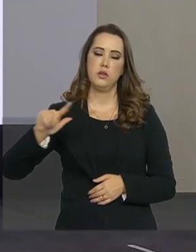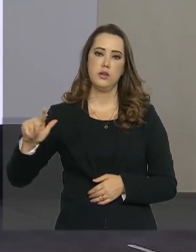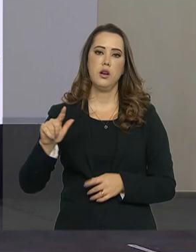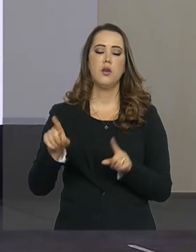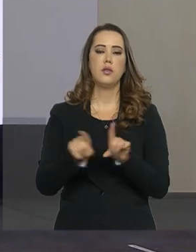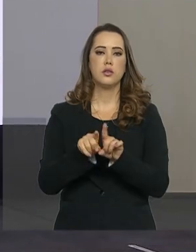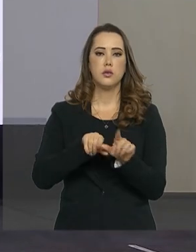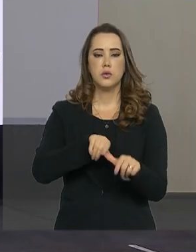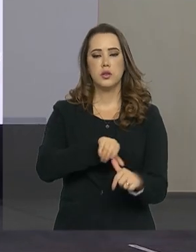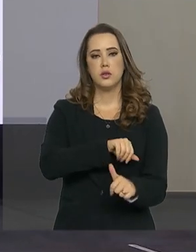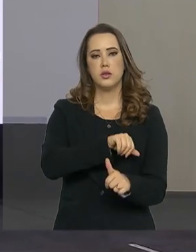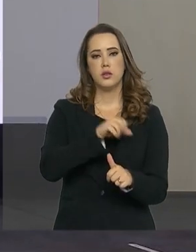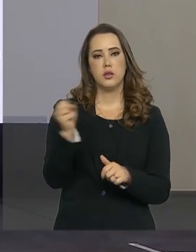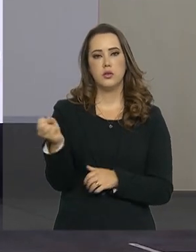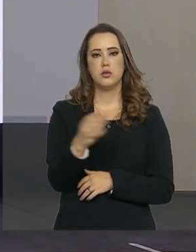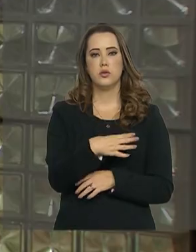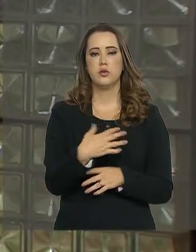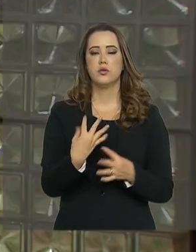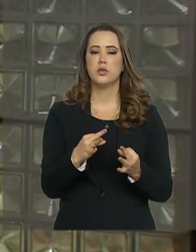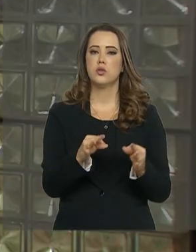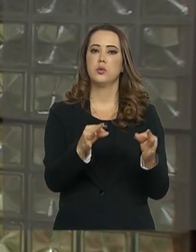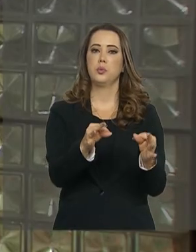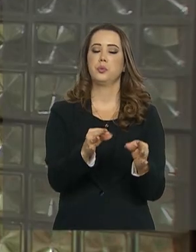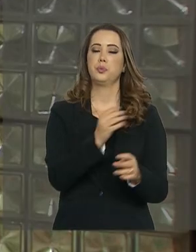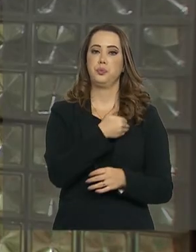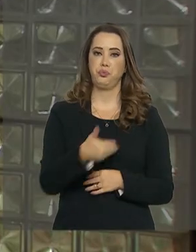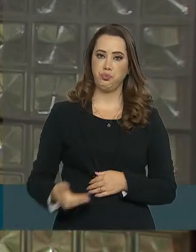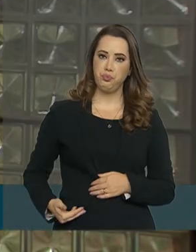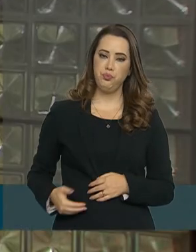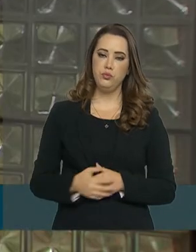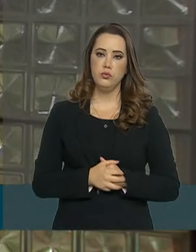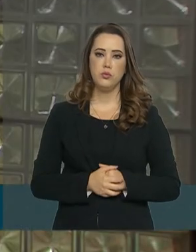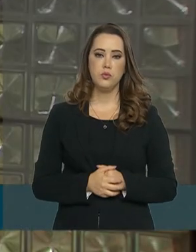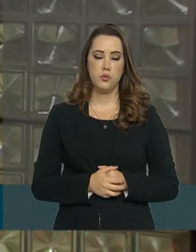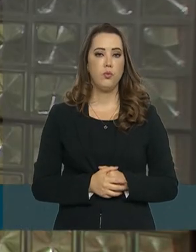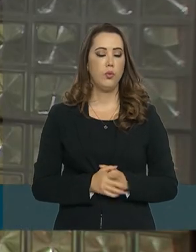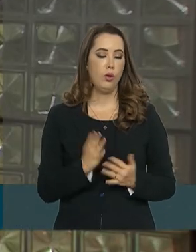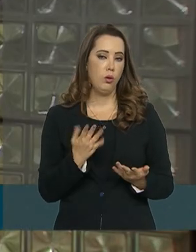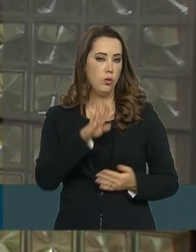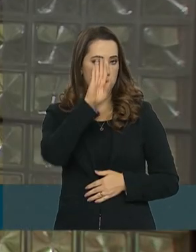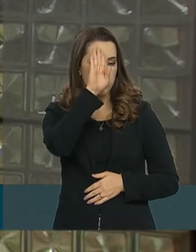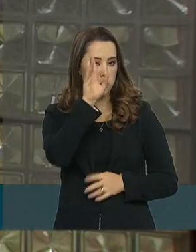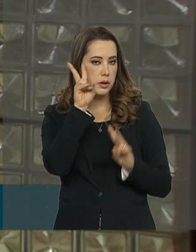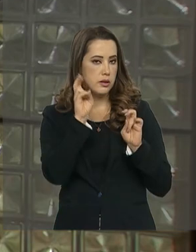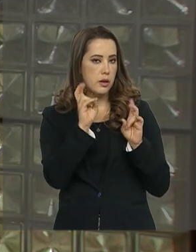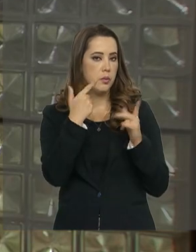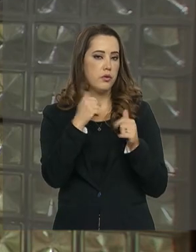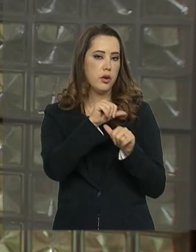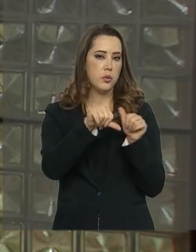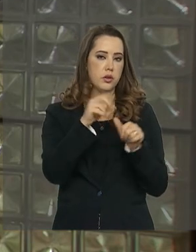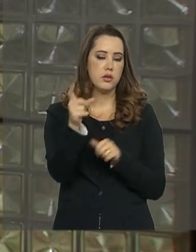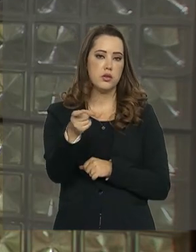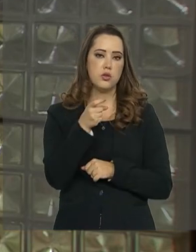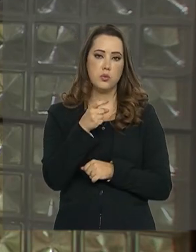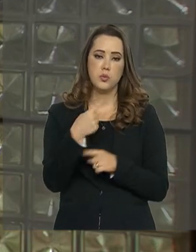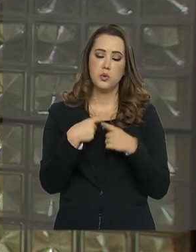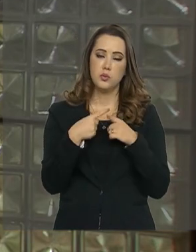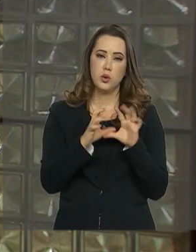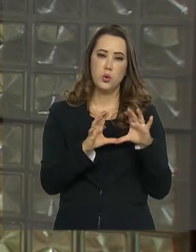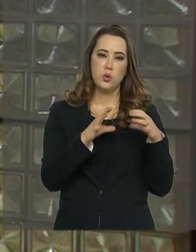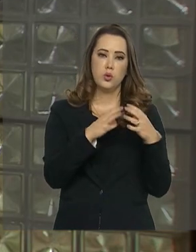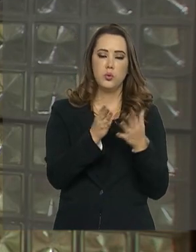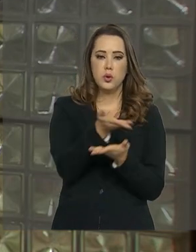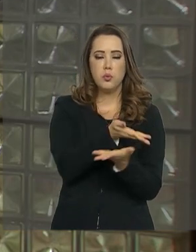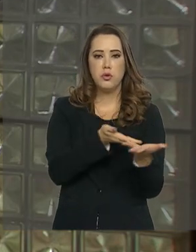e a modernização do Estado. Um dos principais pontos do encontro foi a reforma tributária, o setor que no ano passado